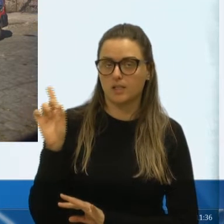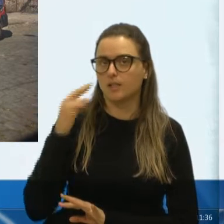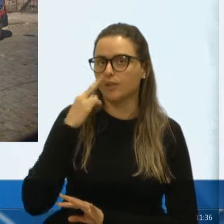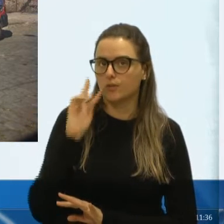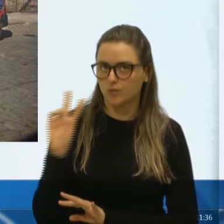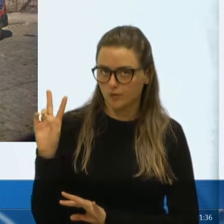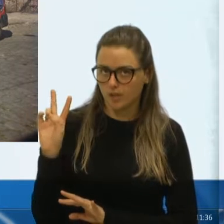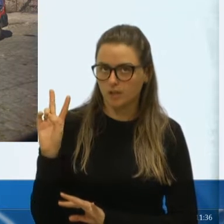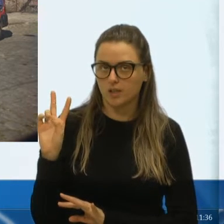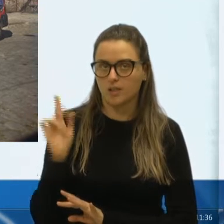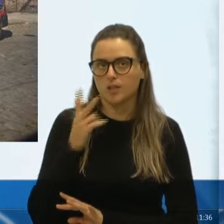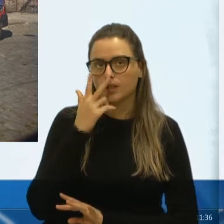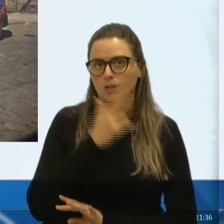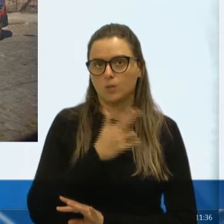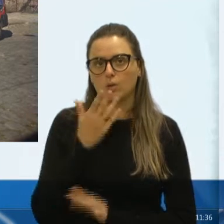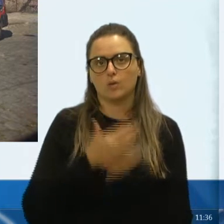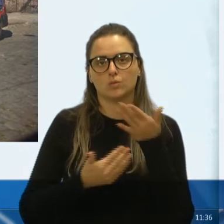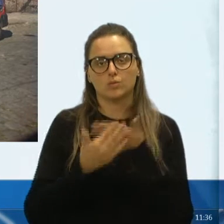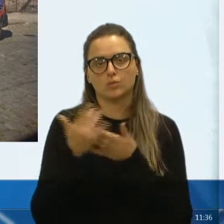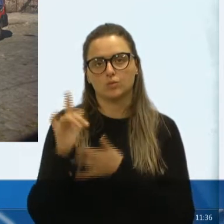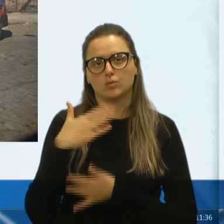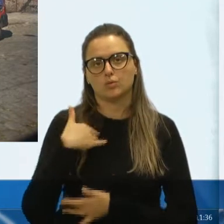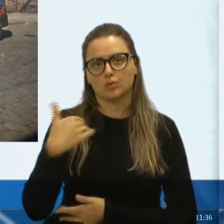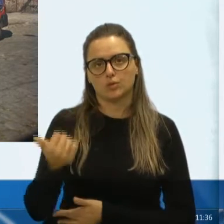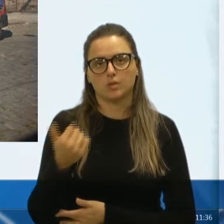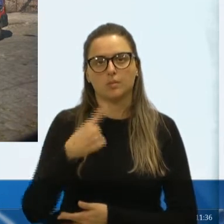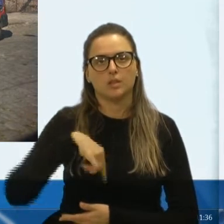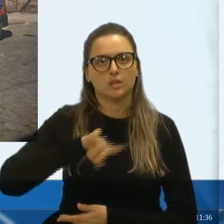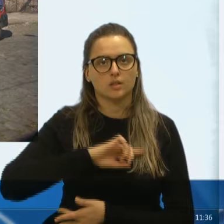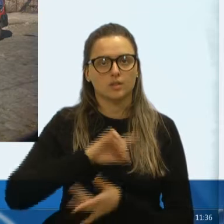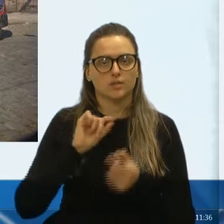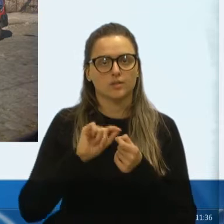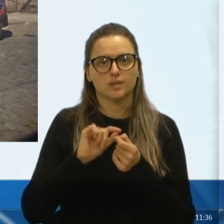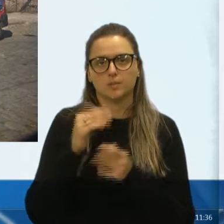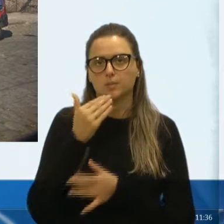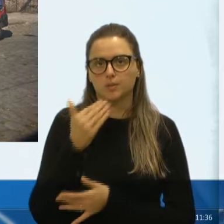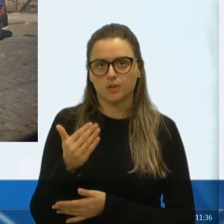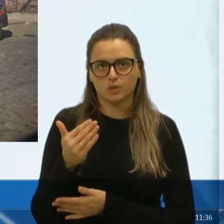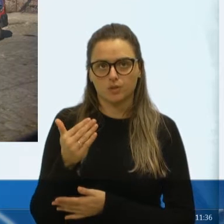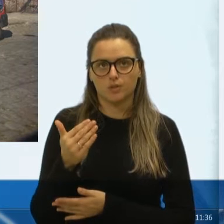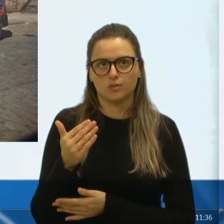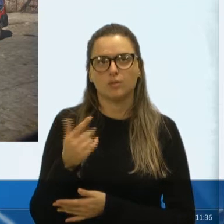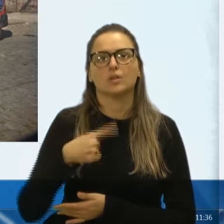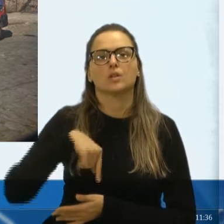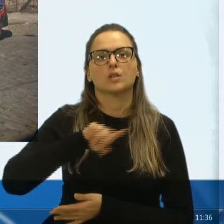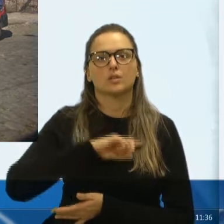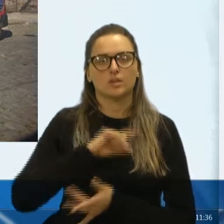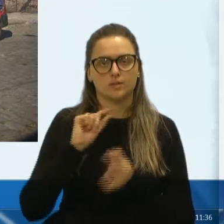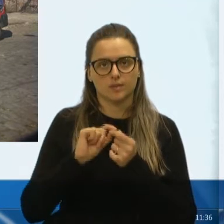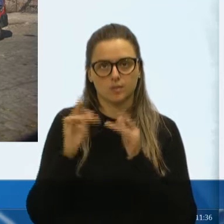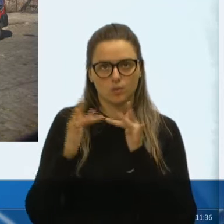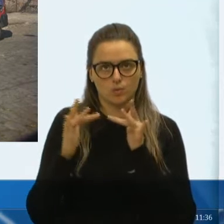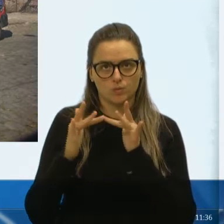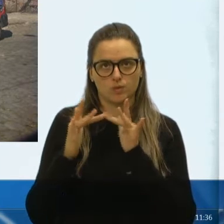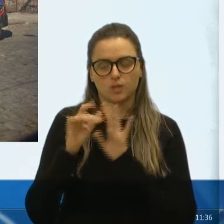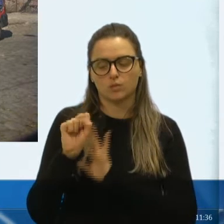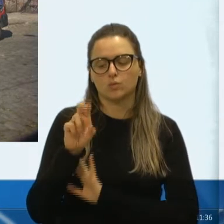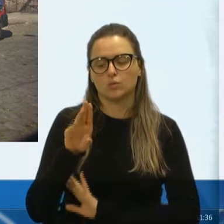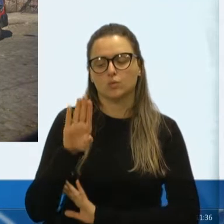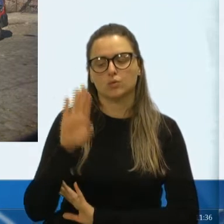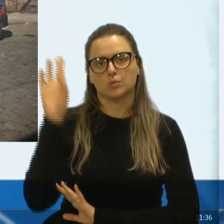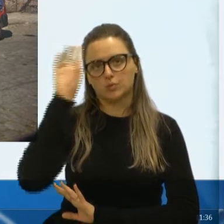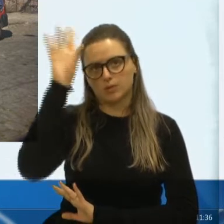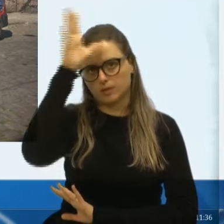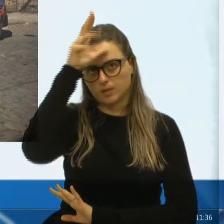da mesma forma como todos os outros. fizemos a solicitação, fizemos entramos em contato com o subprefeito do Dizio